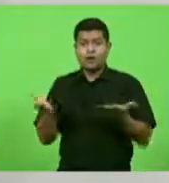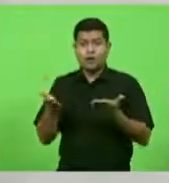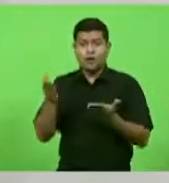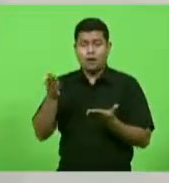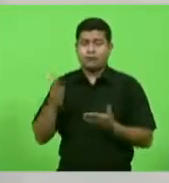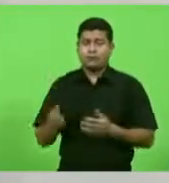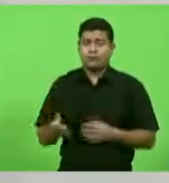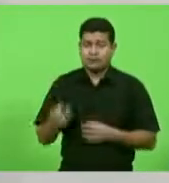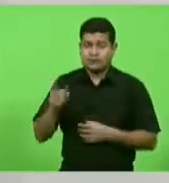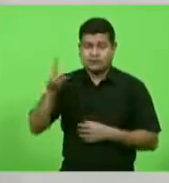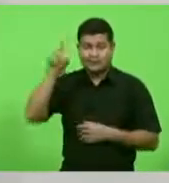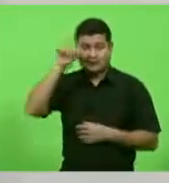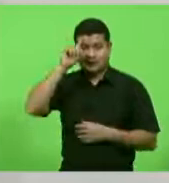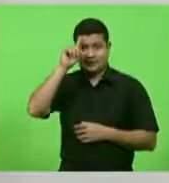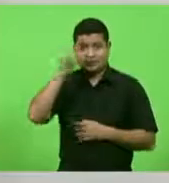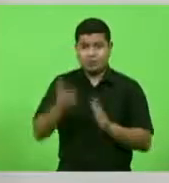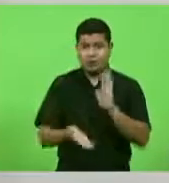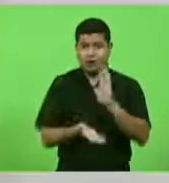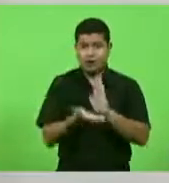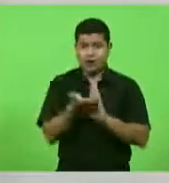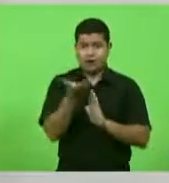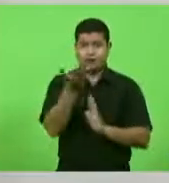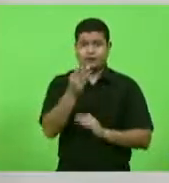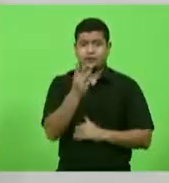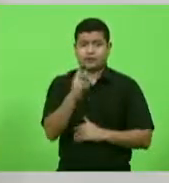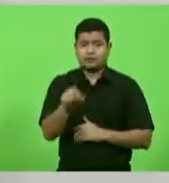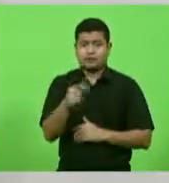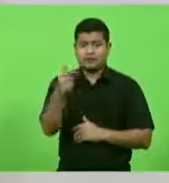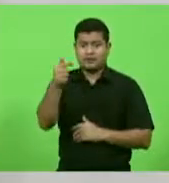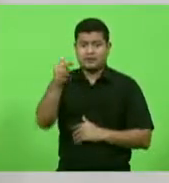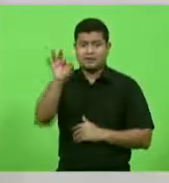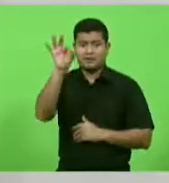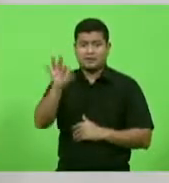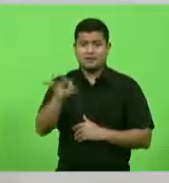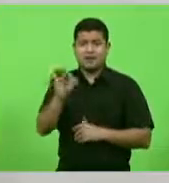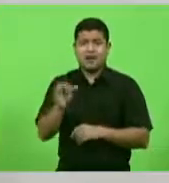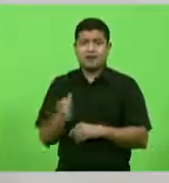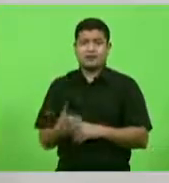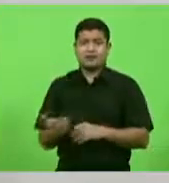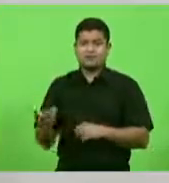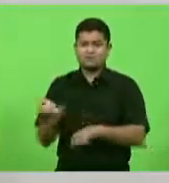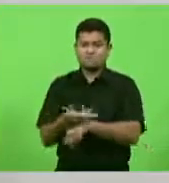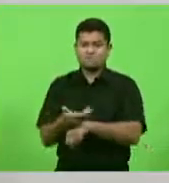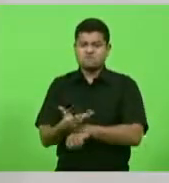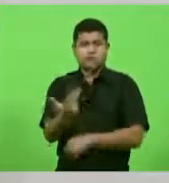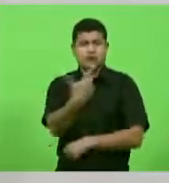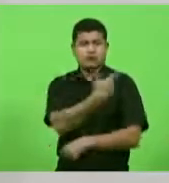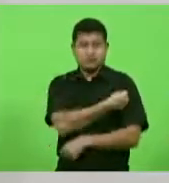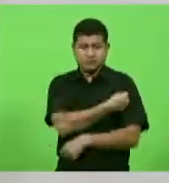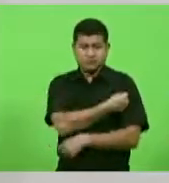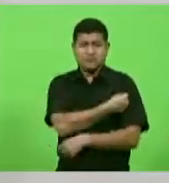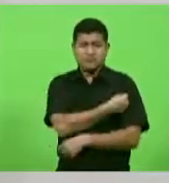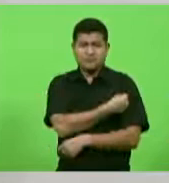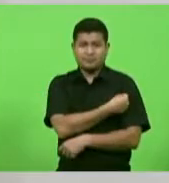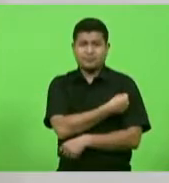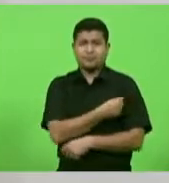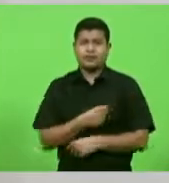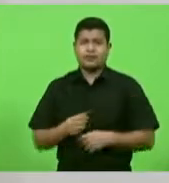o aumento de 3,7 vezes a velocidade de vacinação, deputado Nazareno.